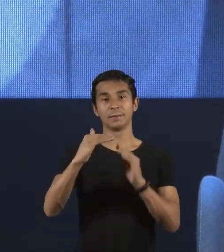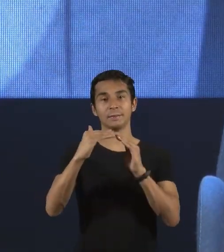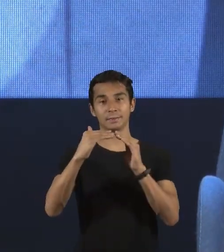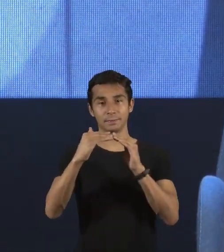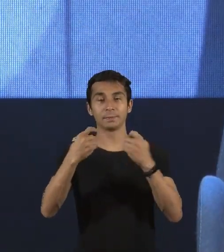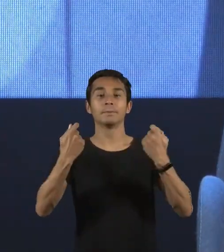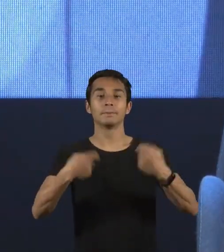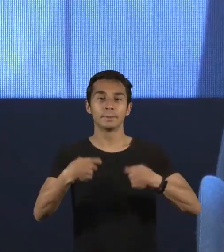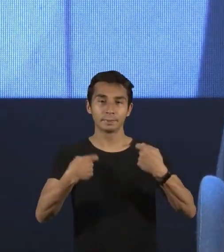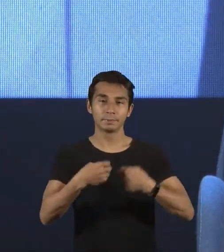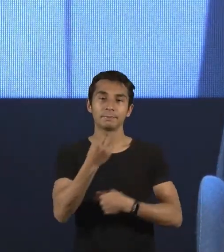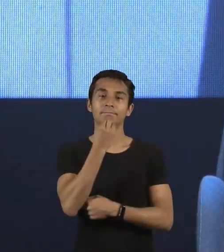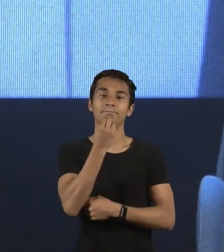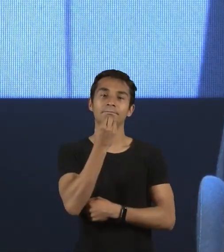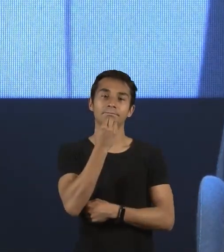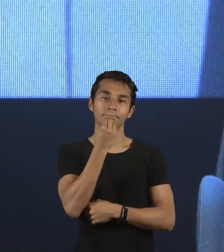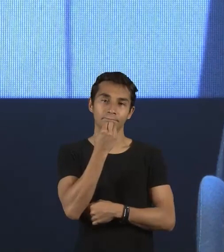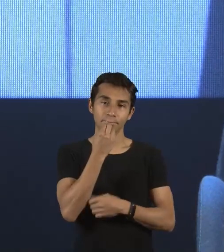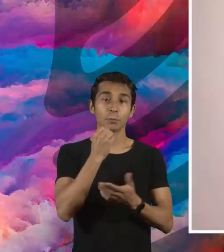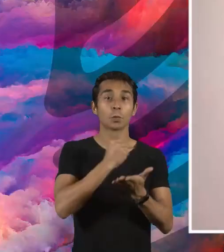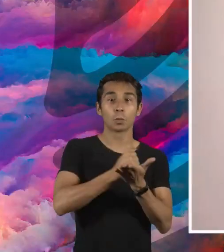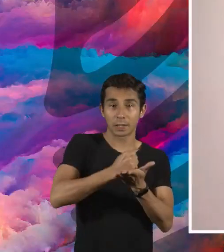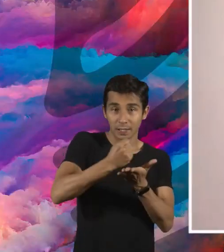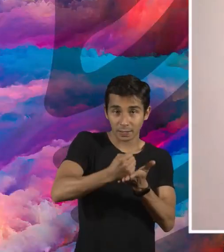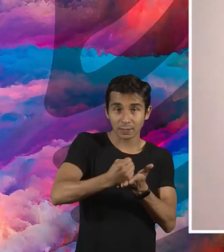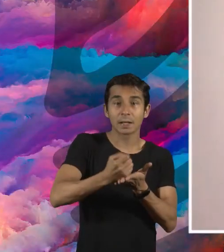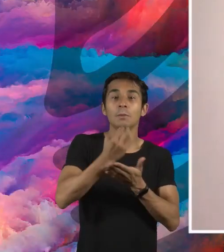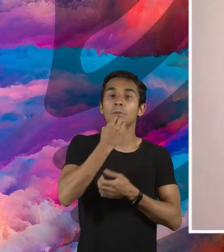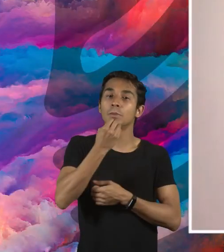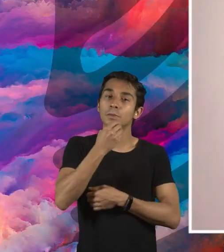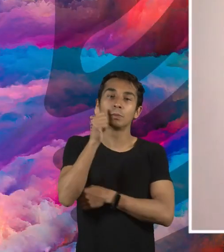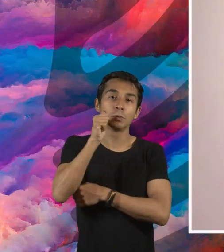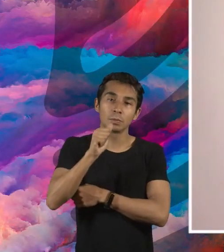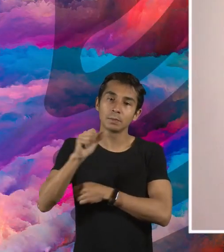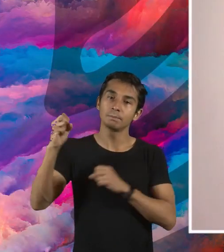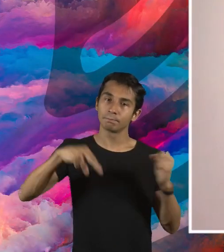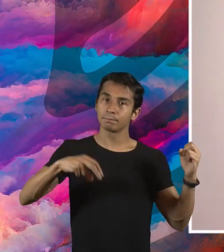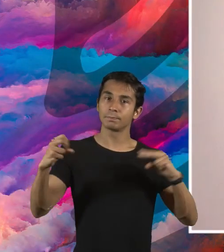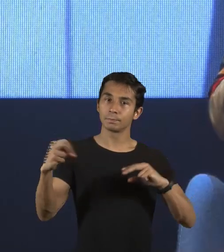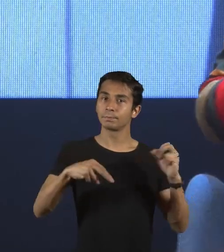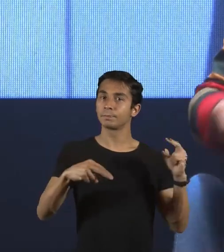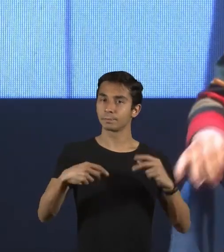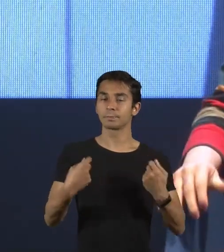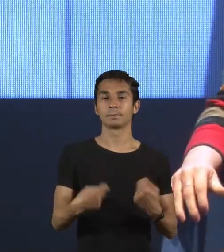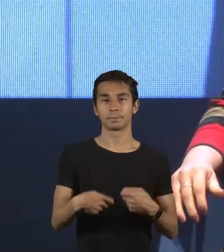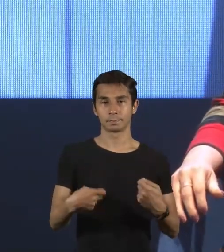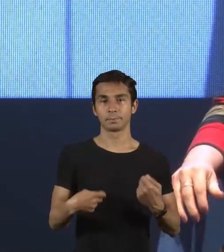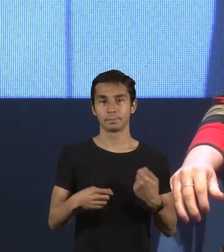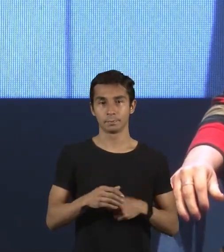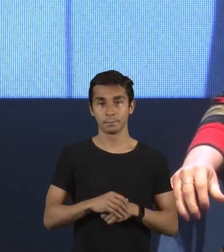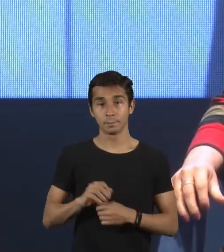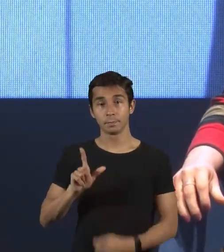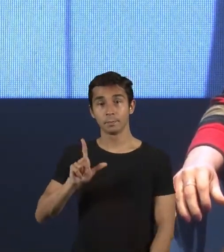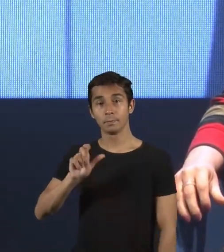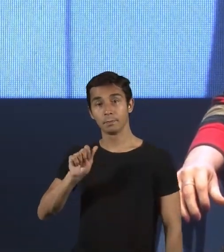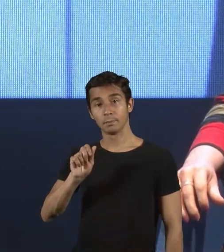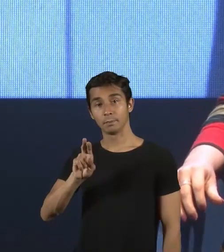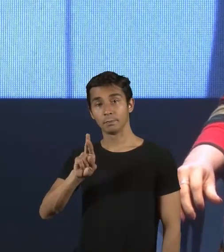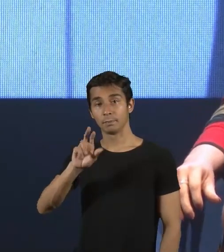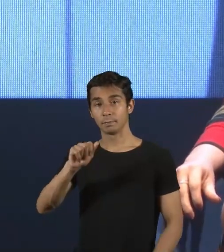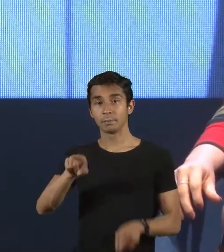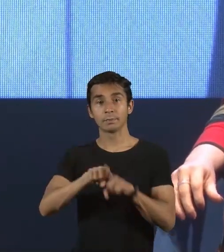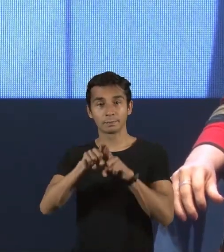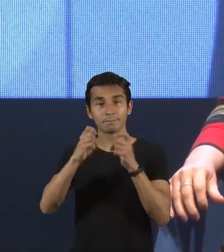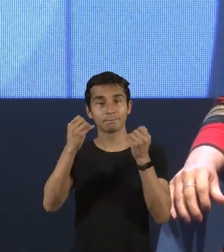contratações, oportunidade. É isso que a Laura falou muito bem, de você olhar e ter uma equidade na hora de você